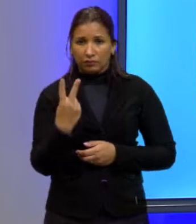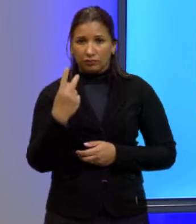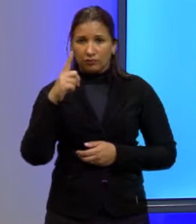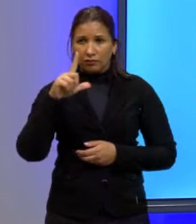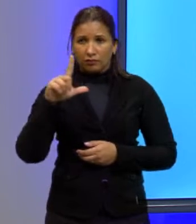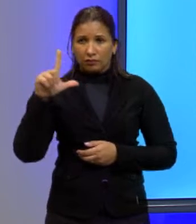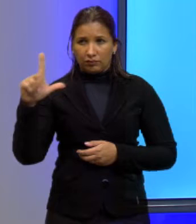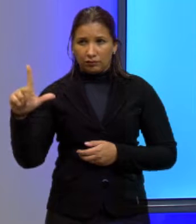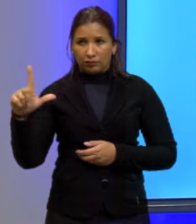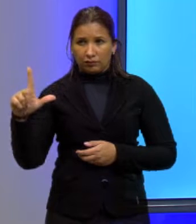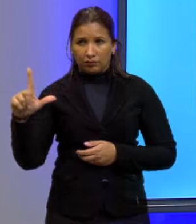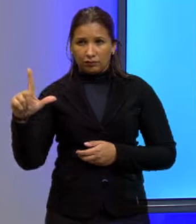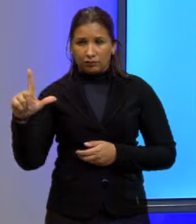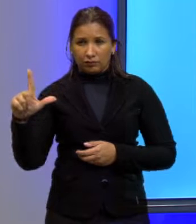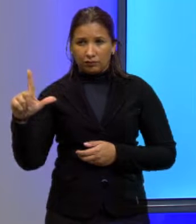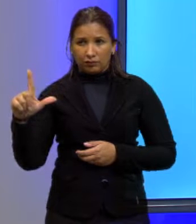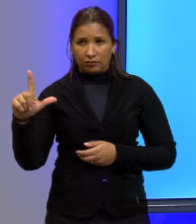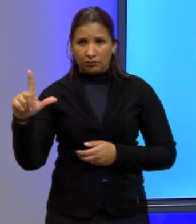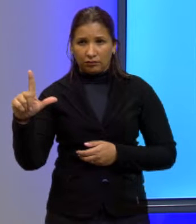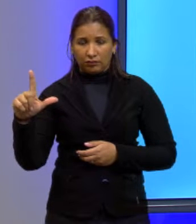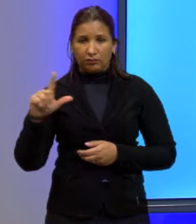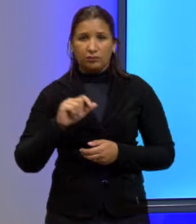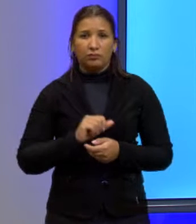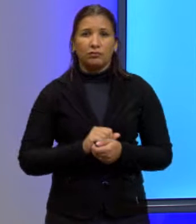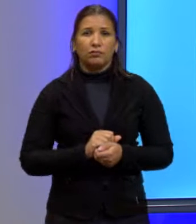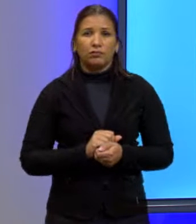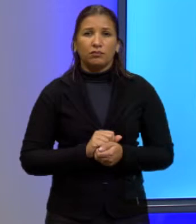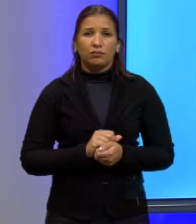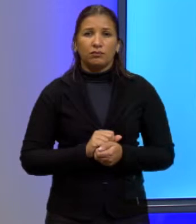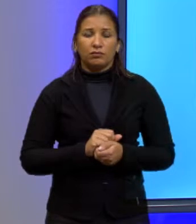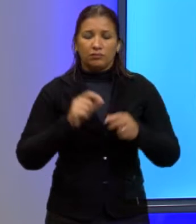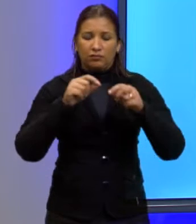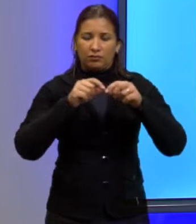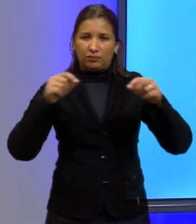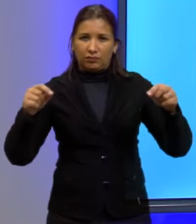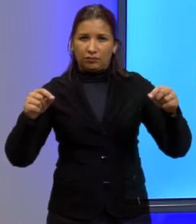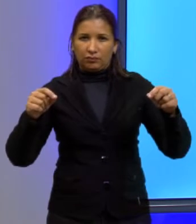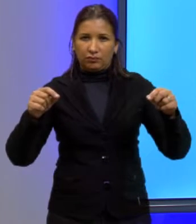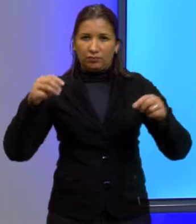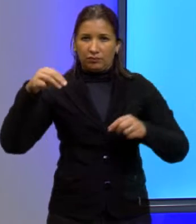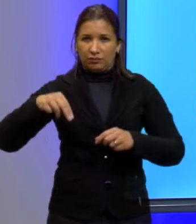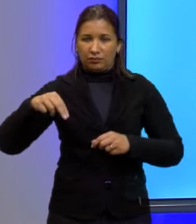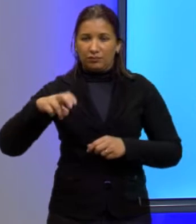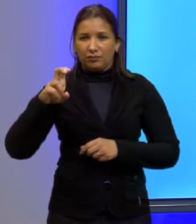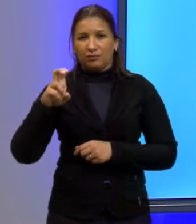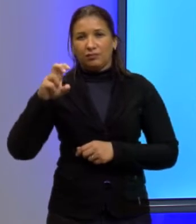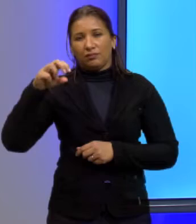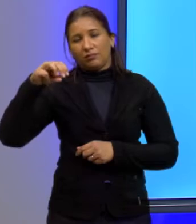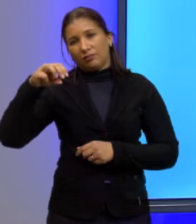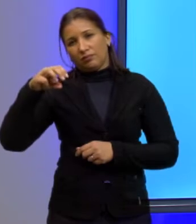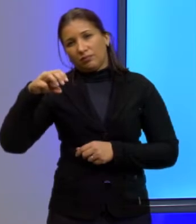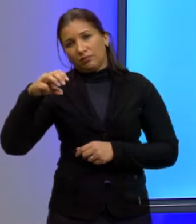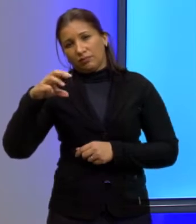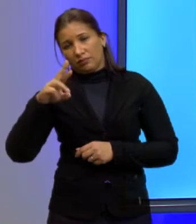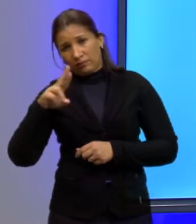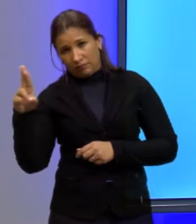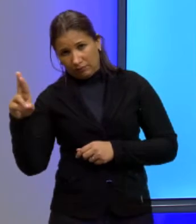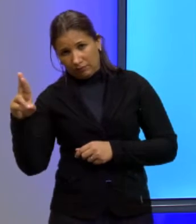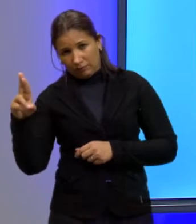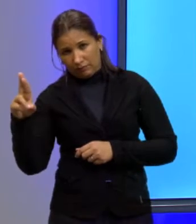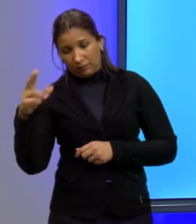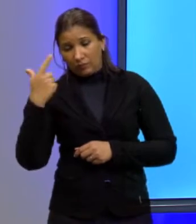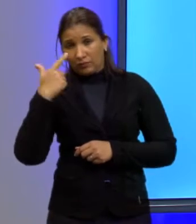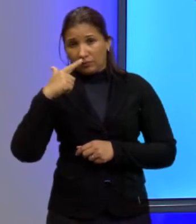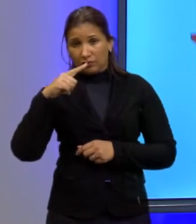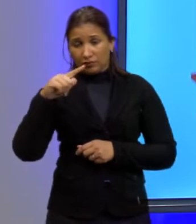uma tela do tipo B, comum, cujo metro linear custa 5 reais. Então, dos outros